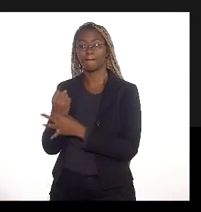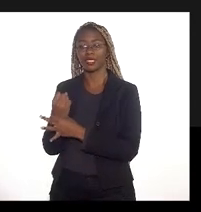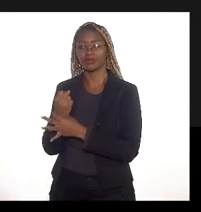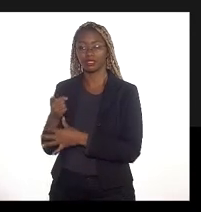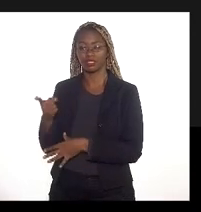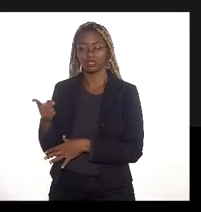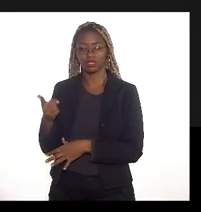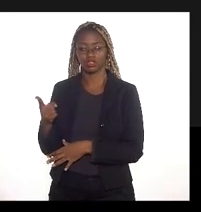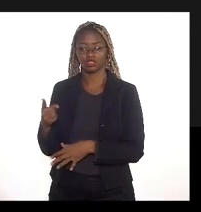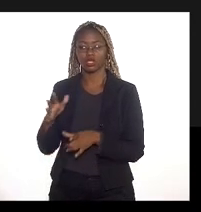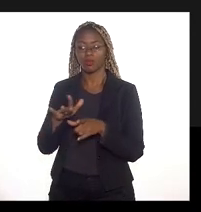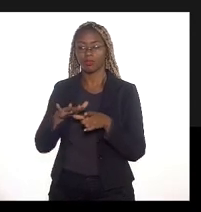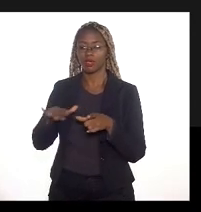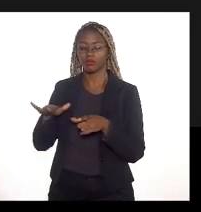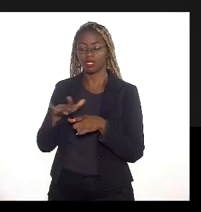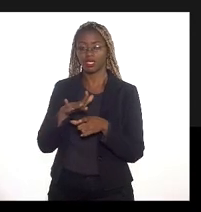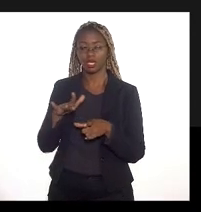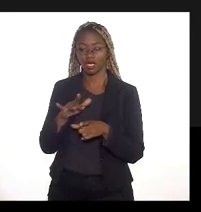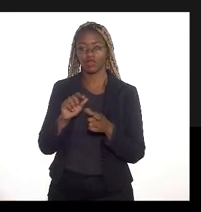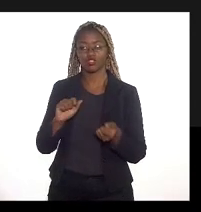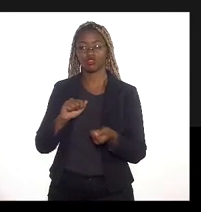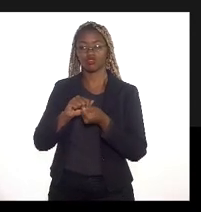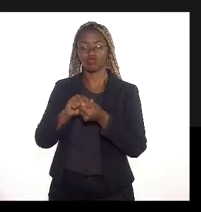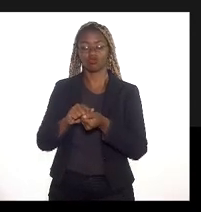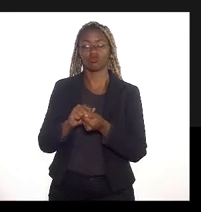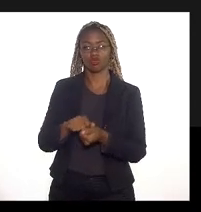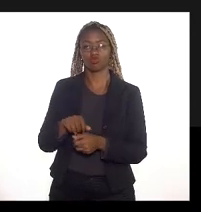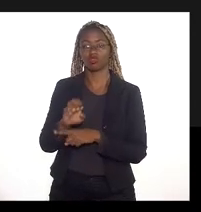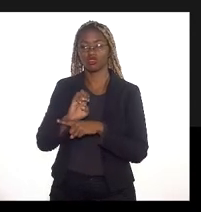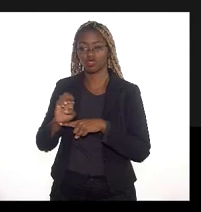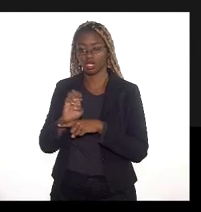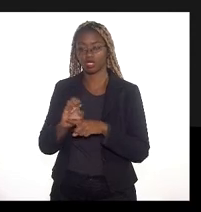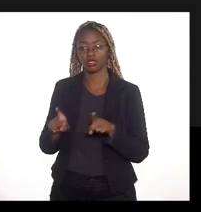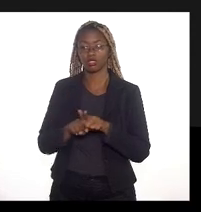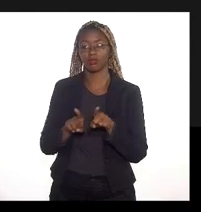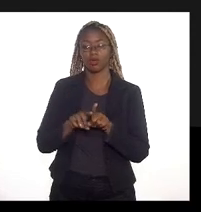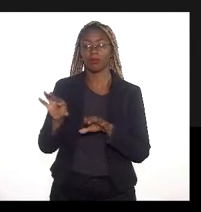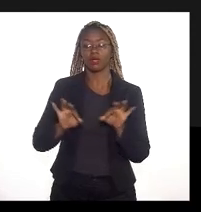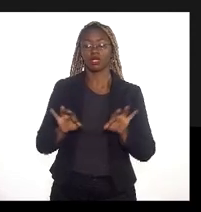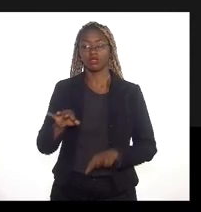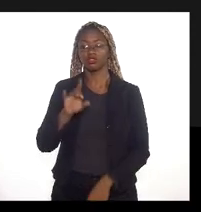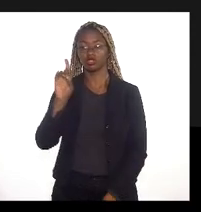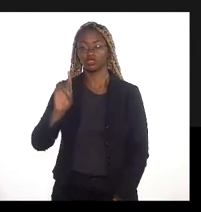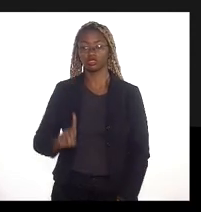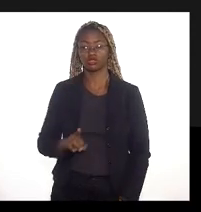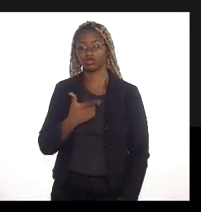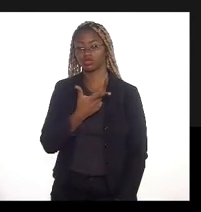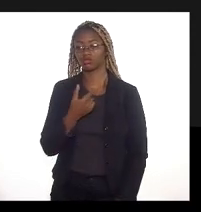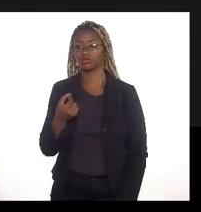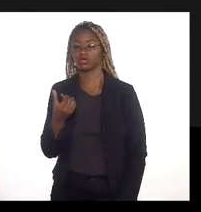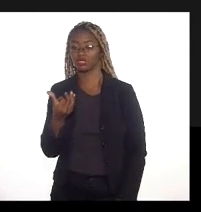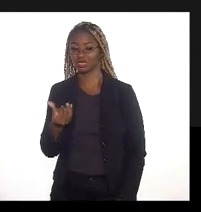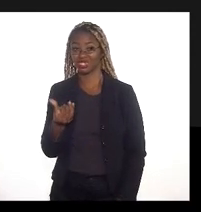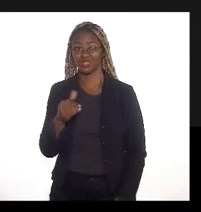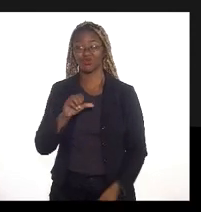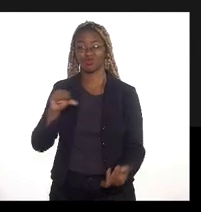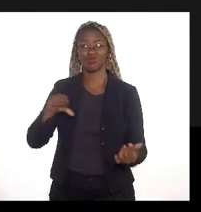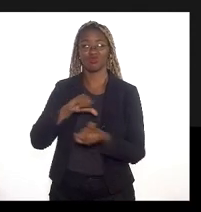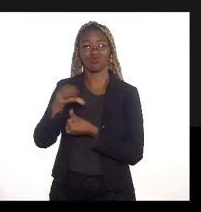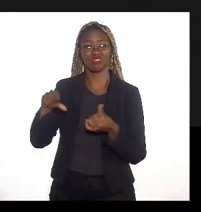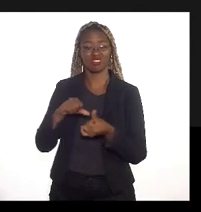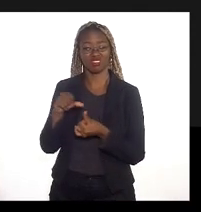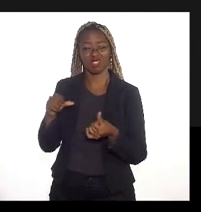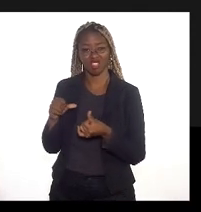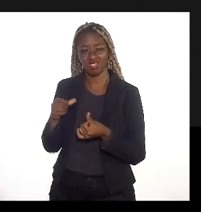e o estado primeira coisa segunda coisa porque o plano diretor de 2006 foi modificado apenas alguns meses dias